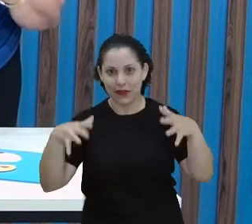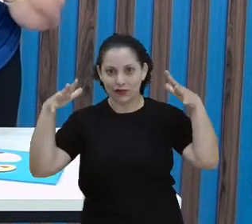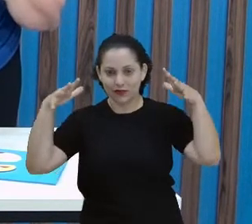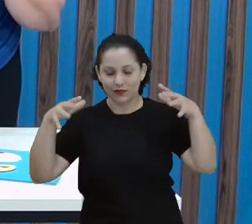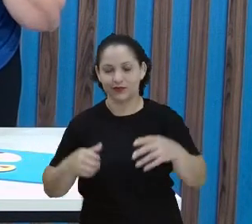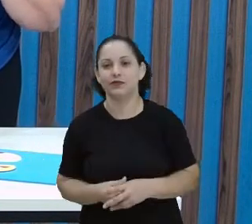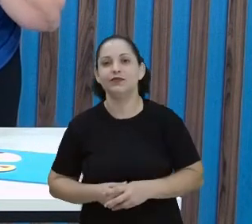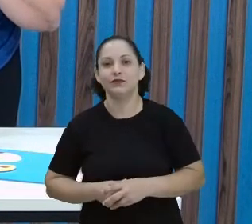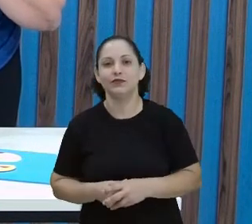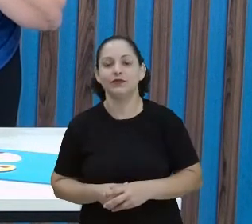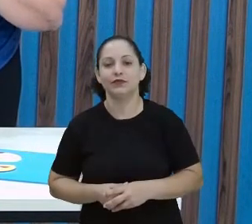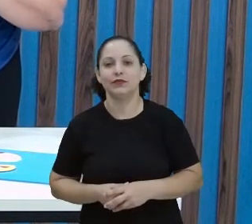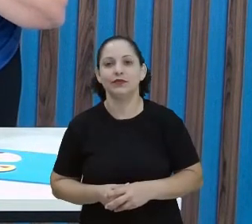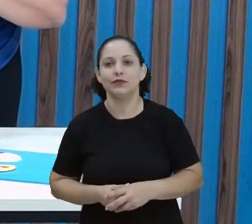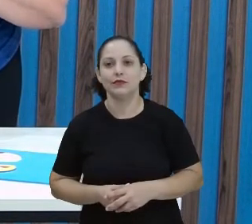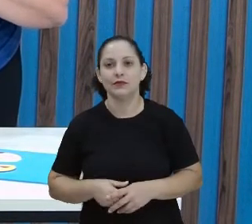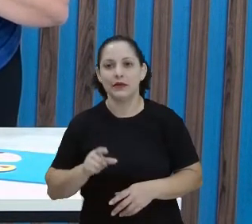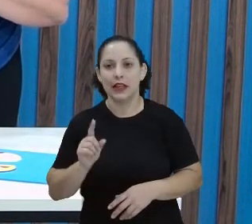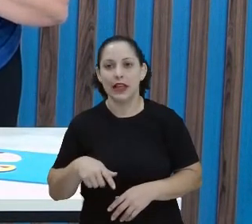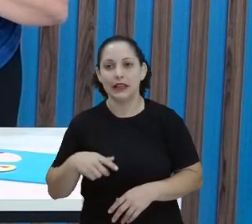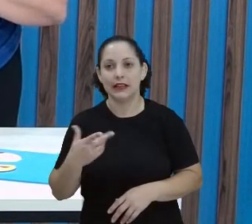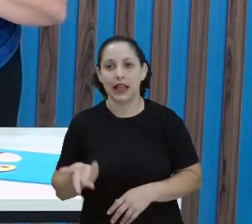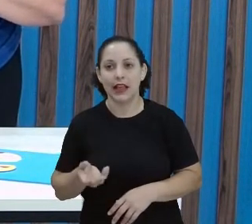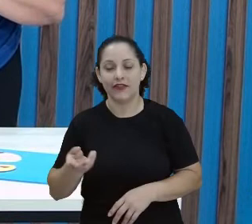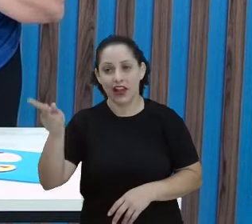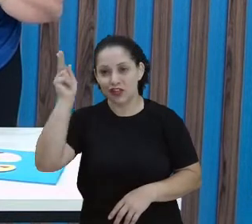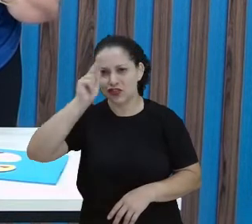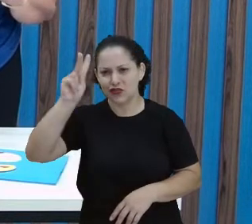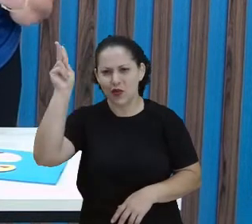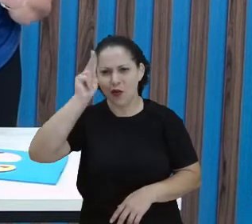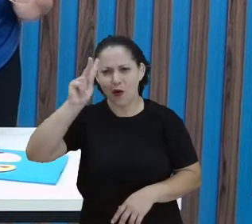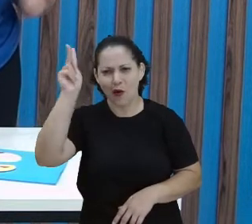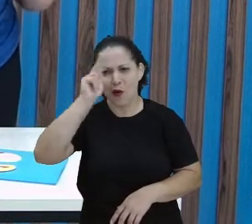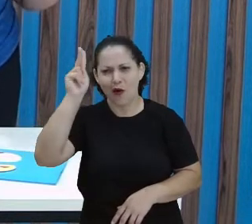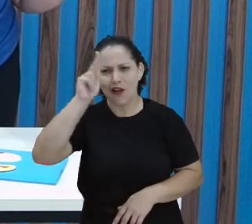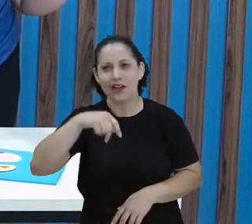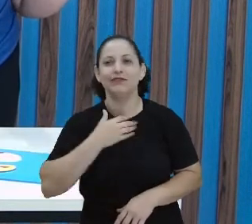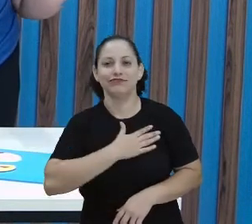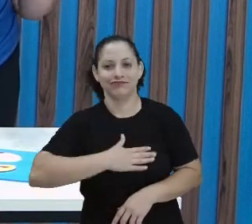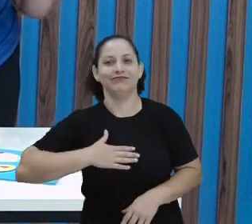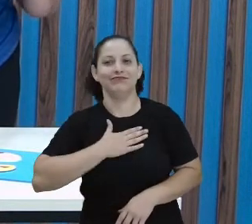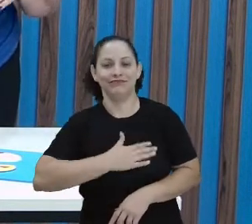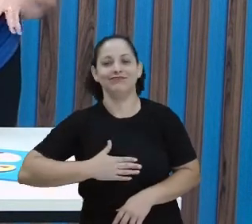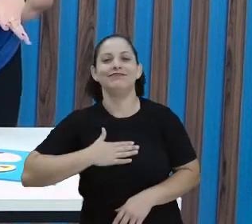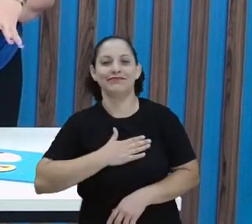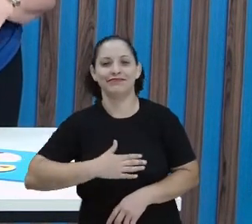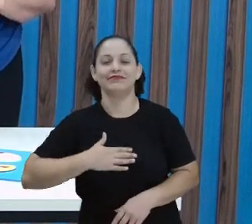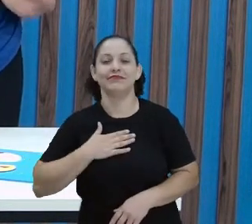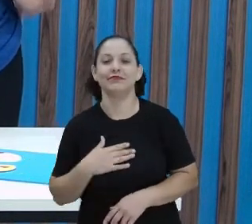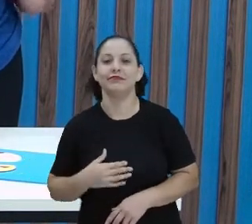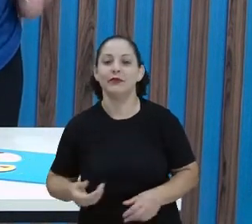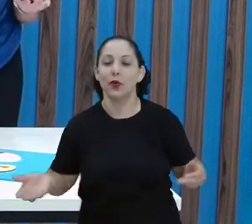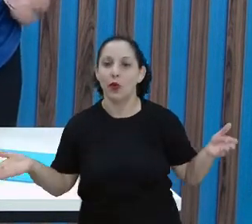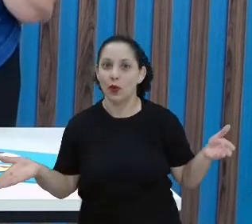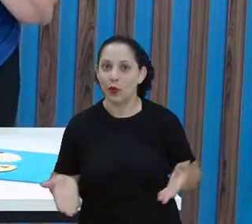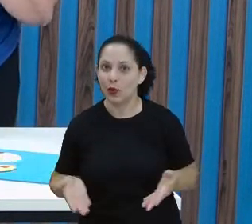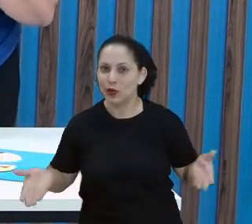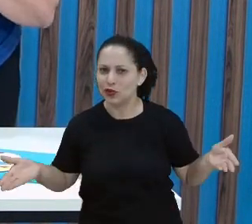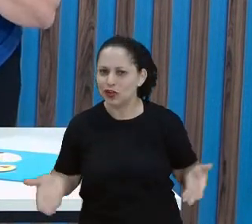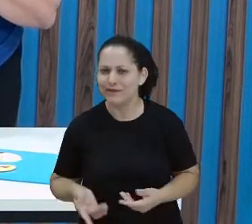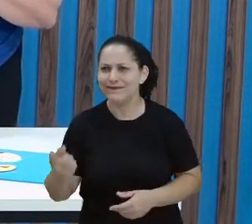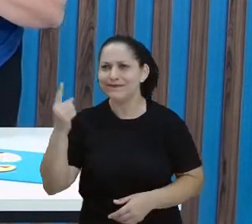conto que o Pedro mais gostou. E aí, a gente ainda não tinha trabalhado, então hoje eu resolvi